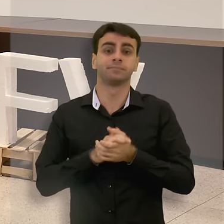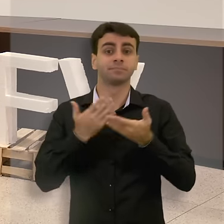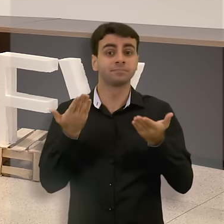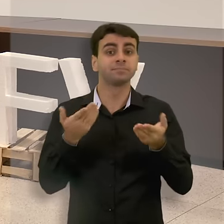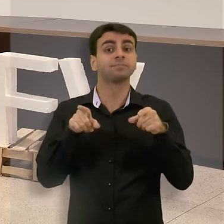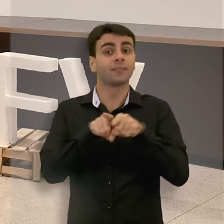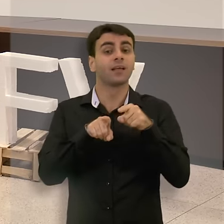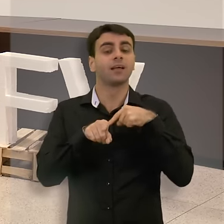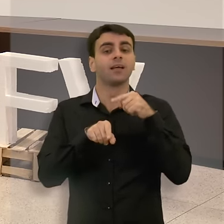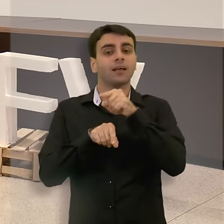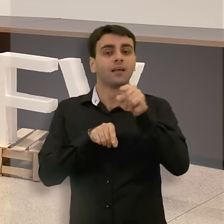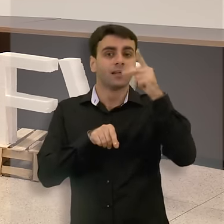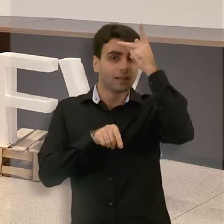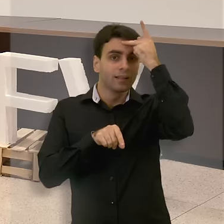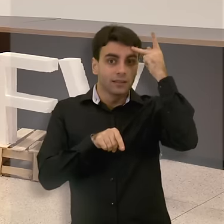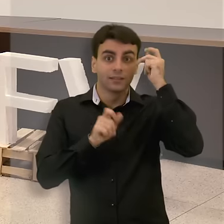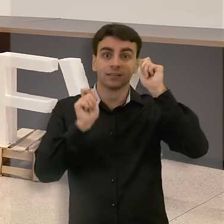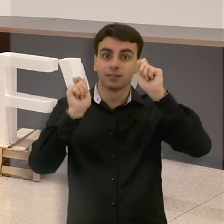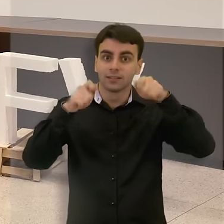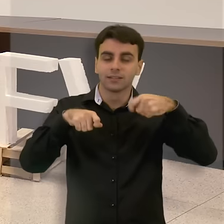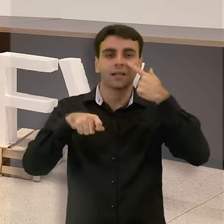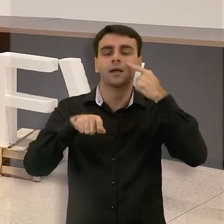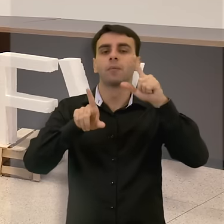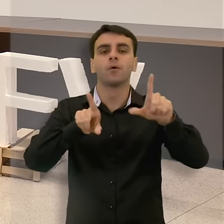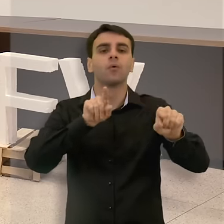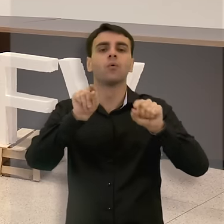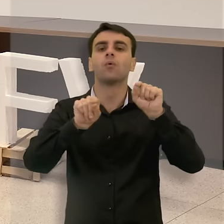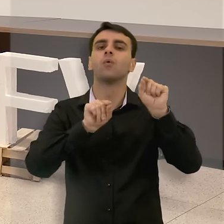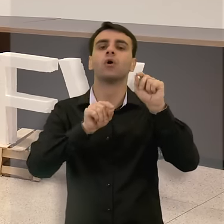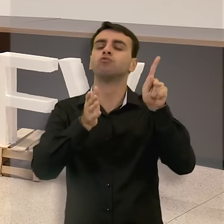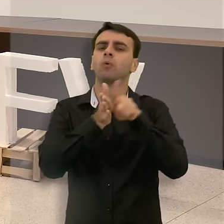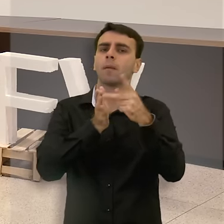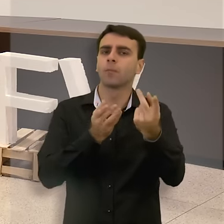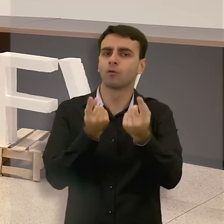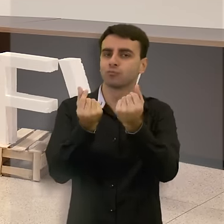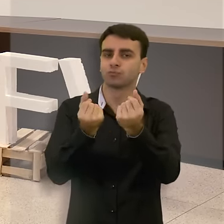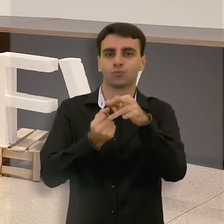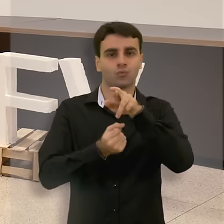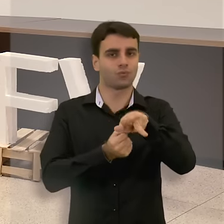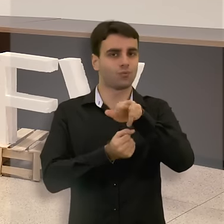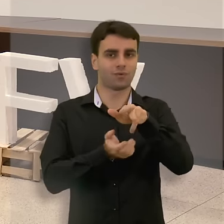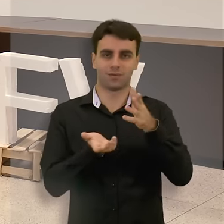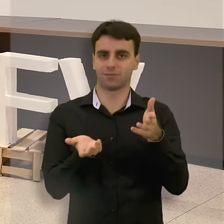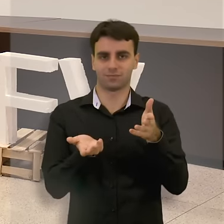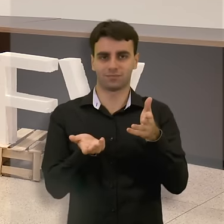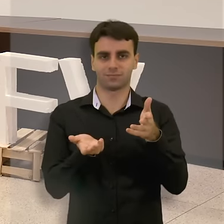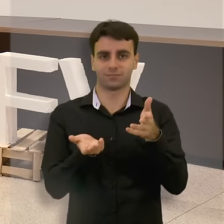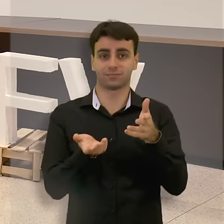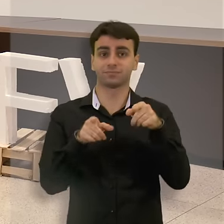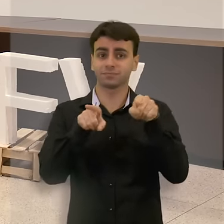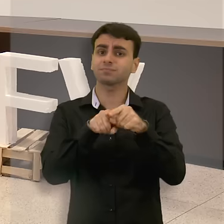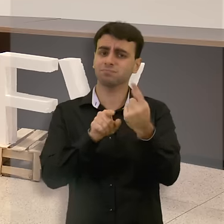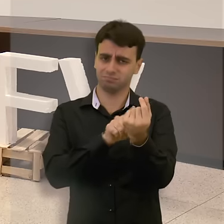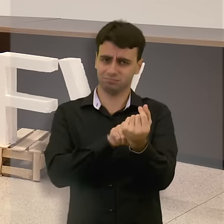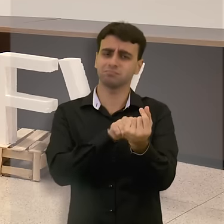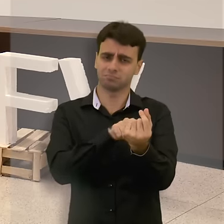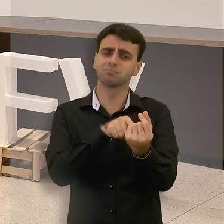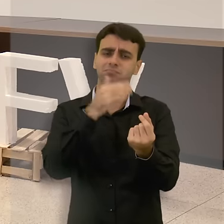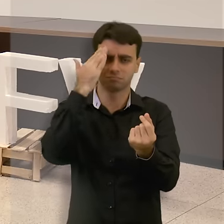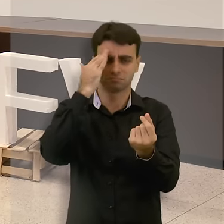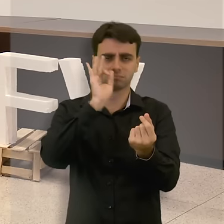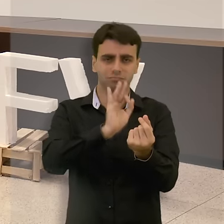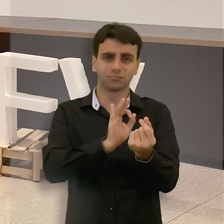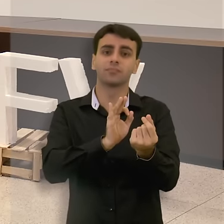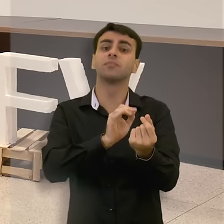As pessoas, a capacidade de escolhas não vem só da riqueza material. A riqueza material, muitas